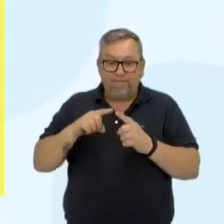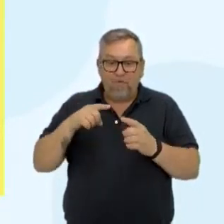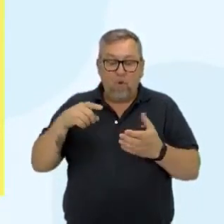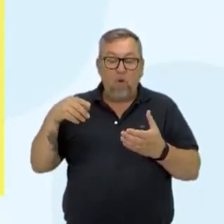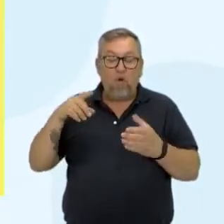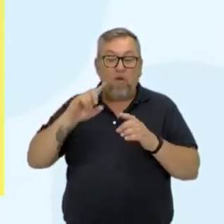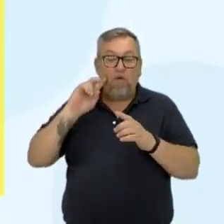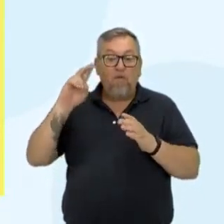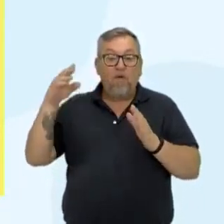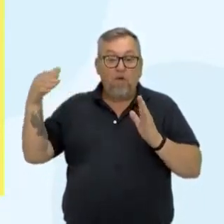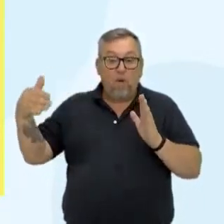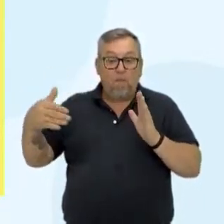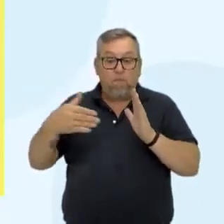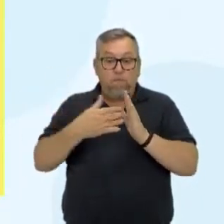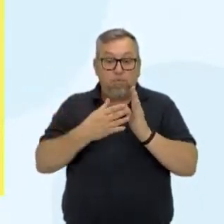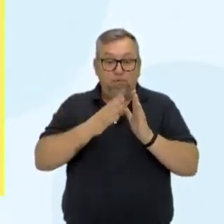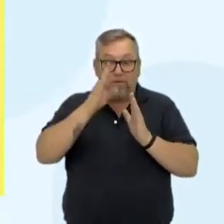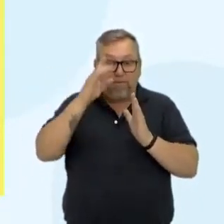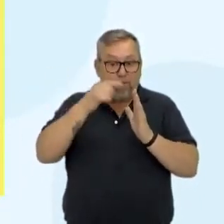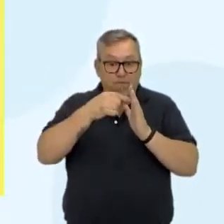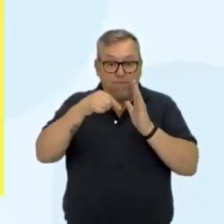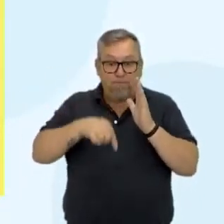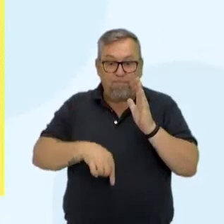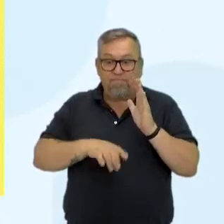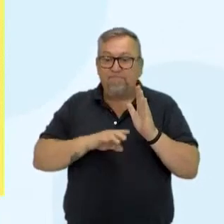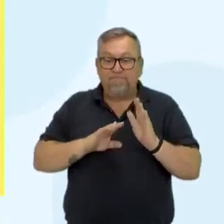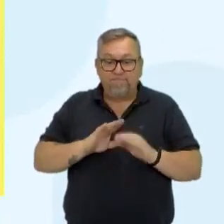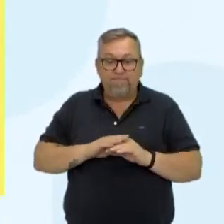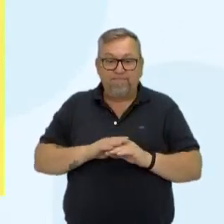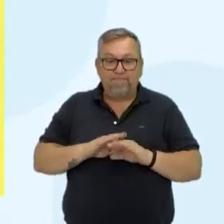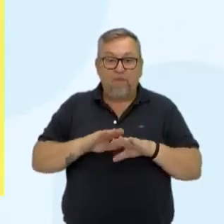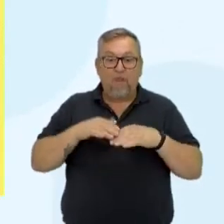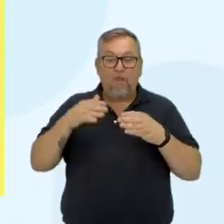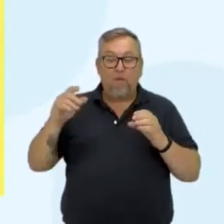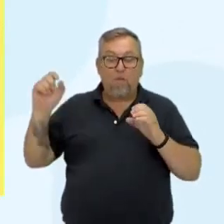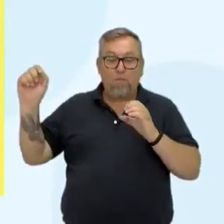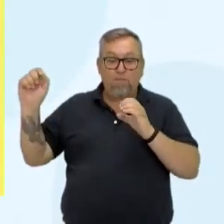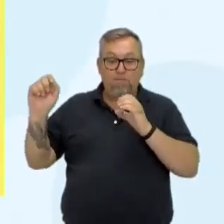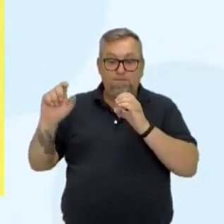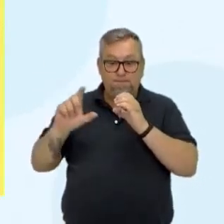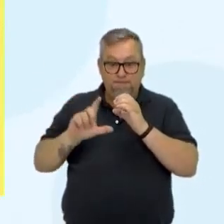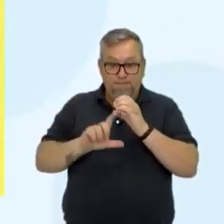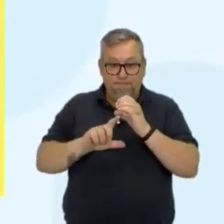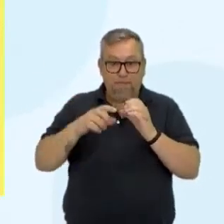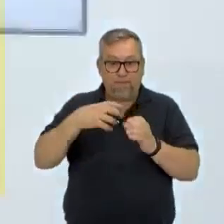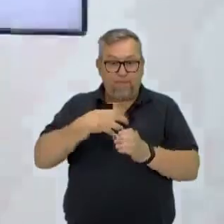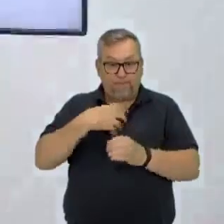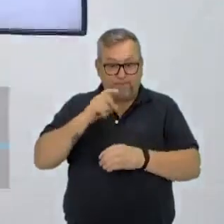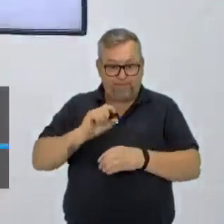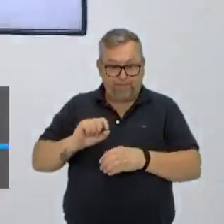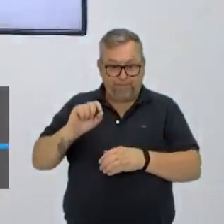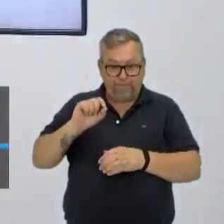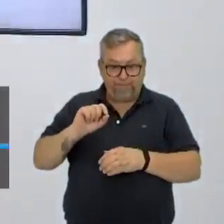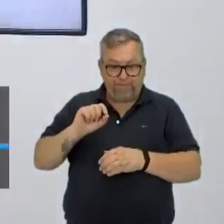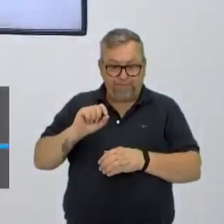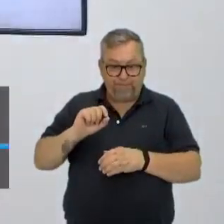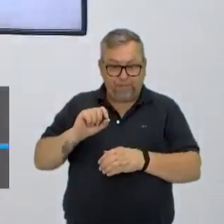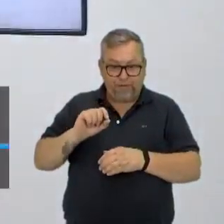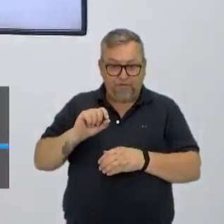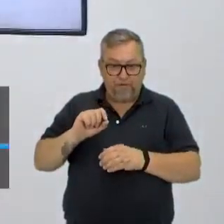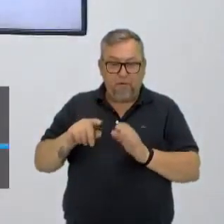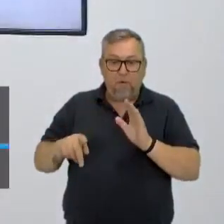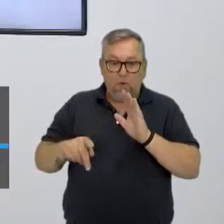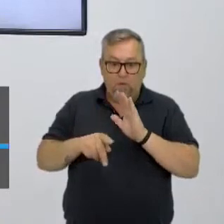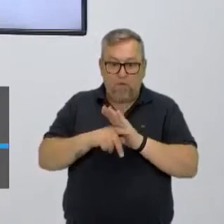espaço, esse é um movimento normal. Então, o efeito estufa, ele é um efeito da